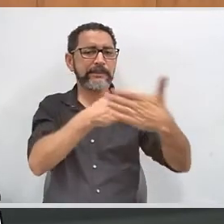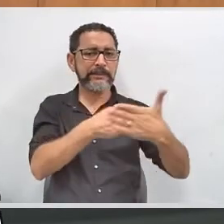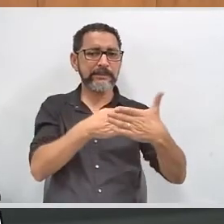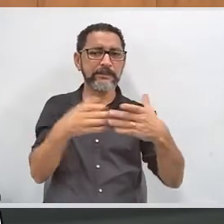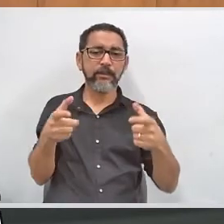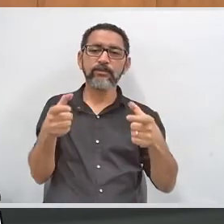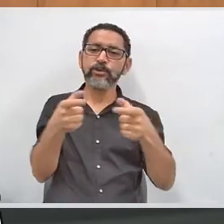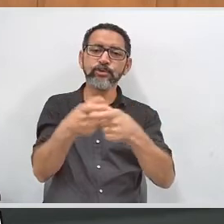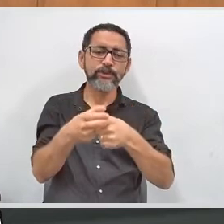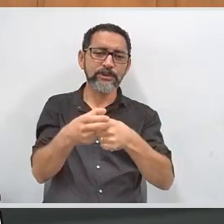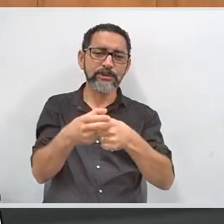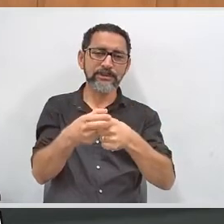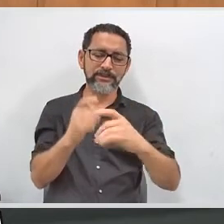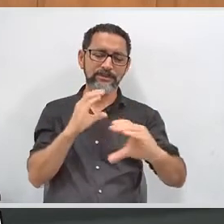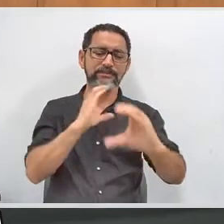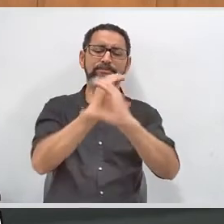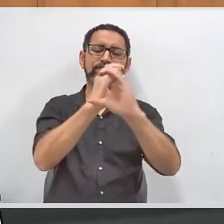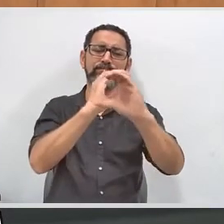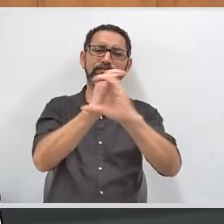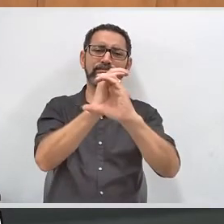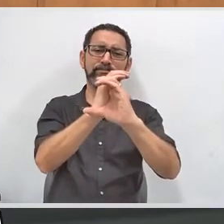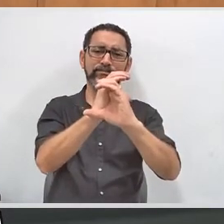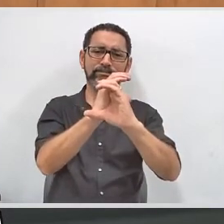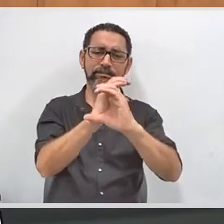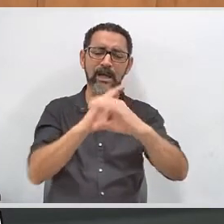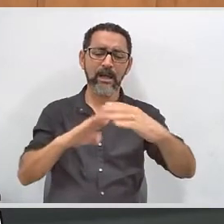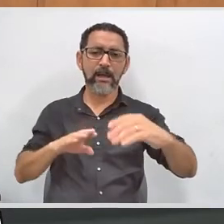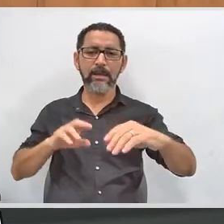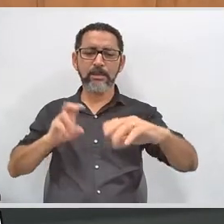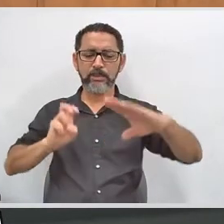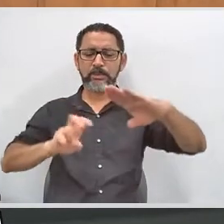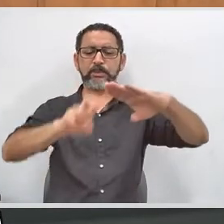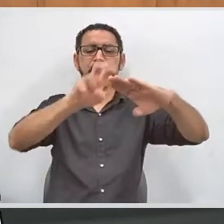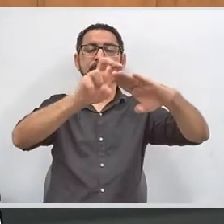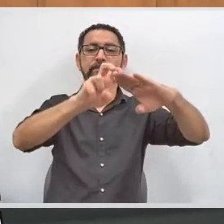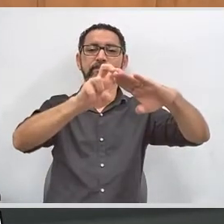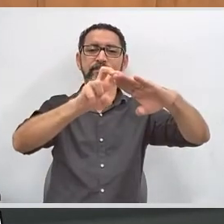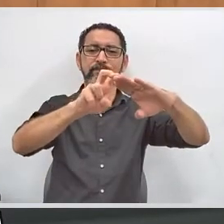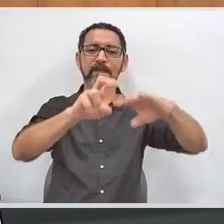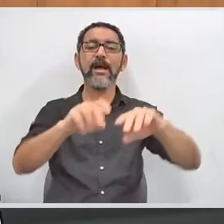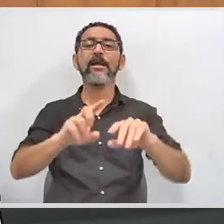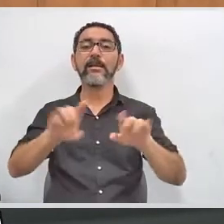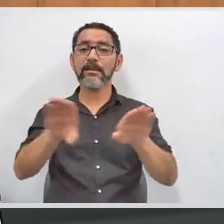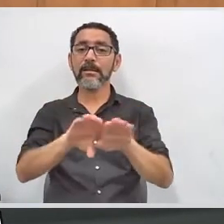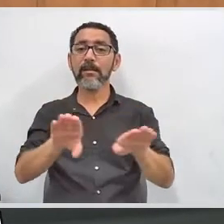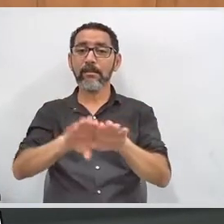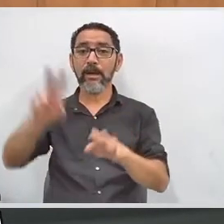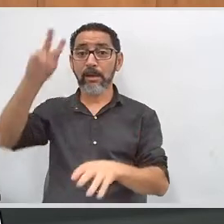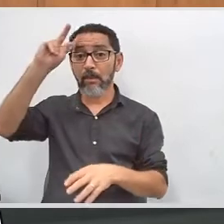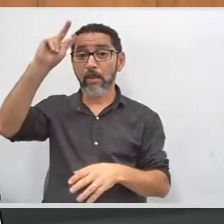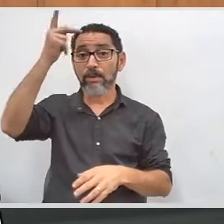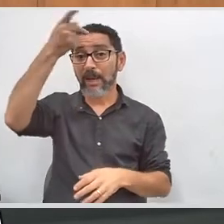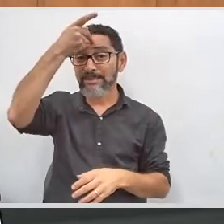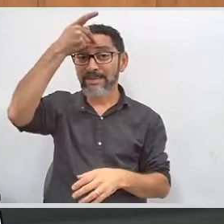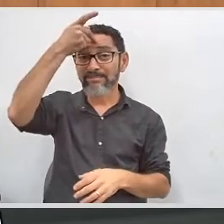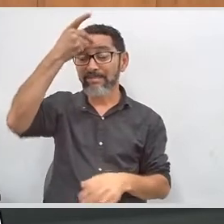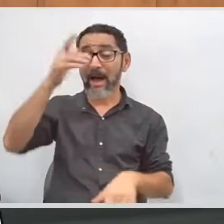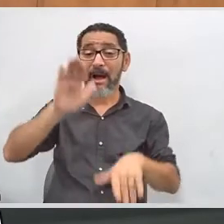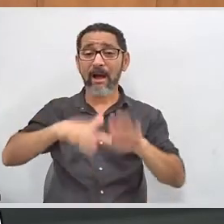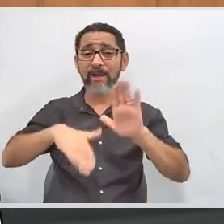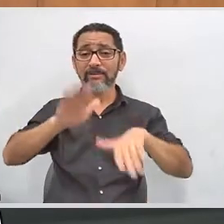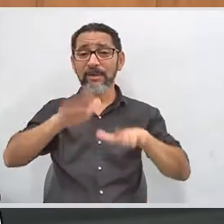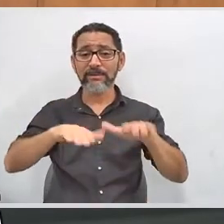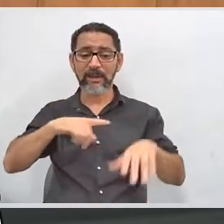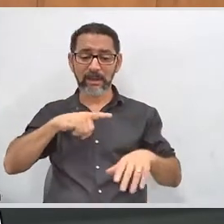tipo de barreira, a barreira de comunicação, a barreira física, a barreira de atitude, porque, às vezes, uma atitude de um mesário,